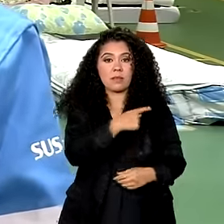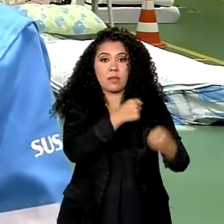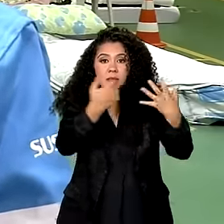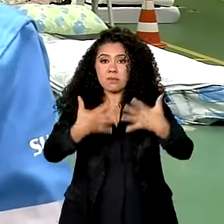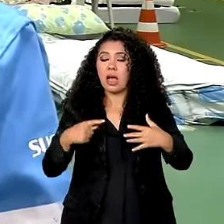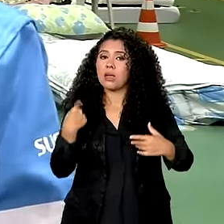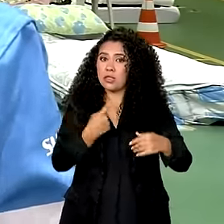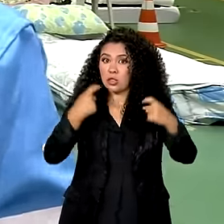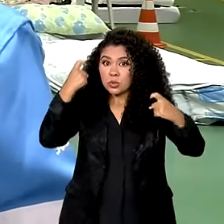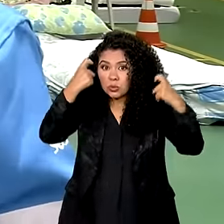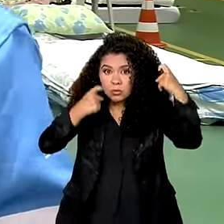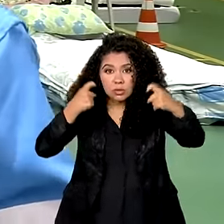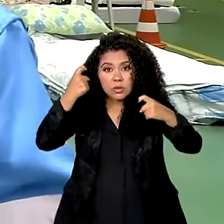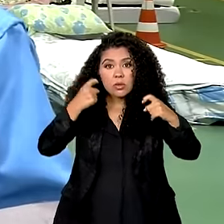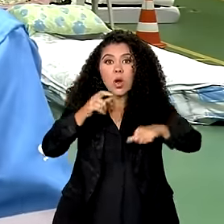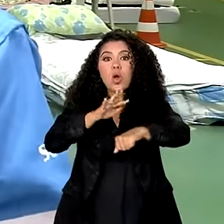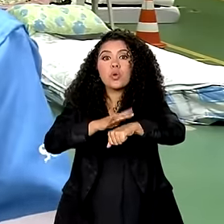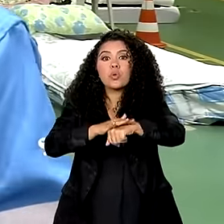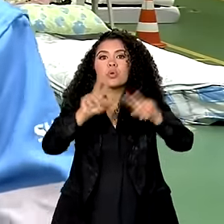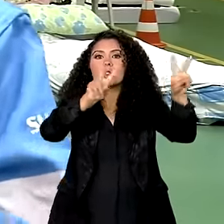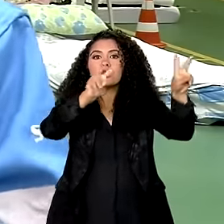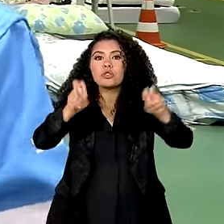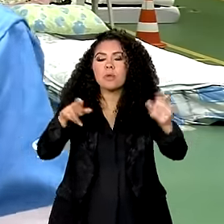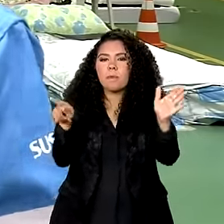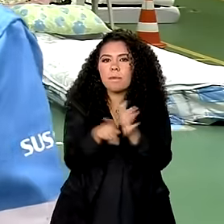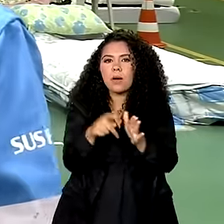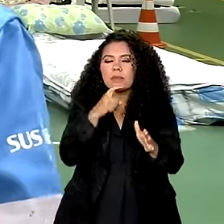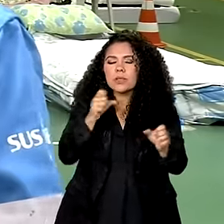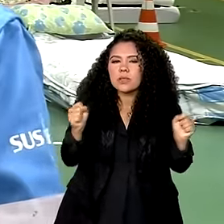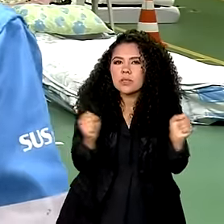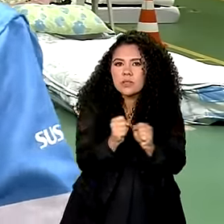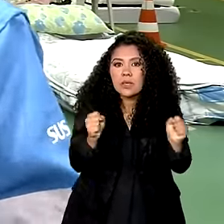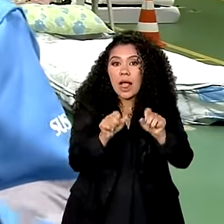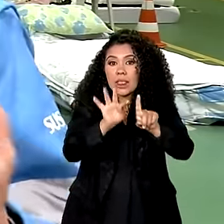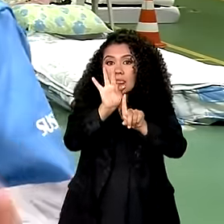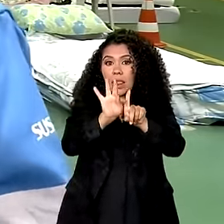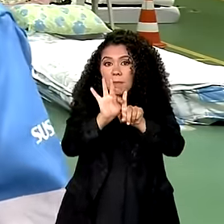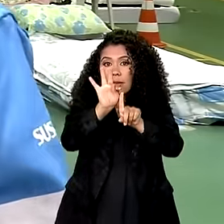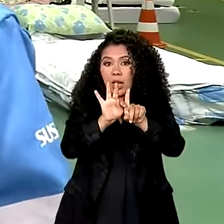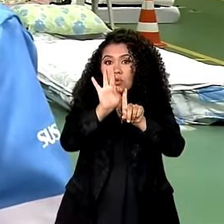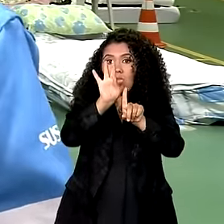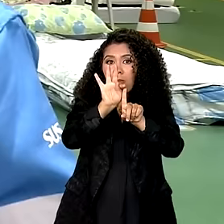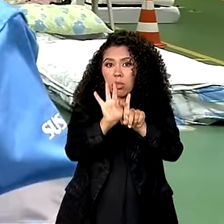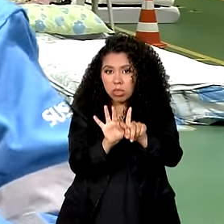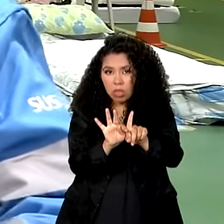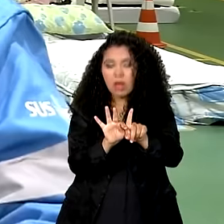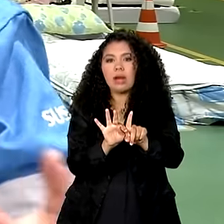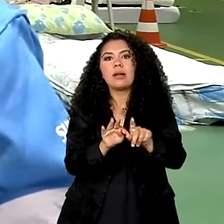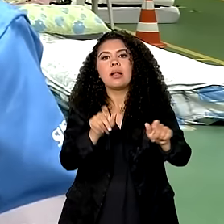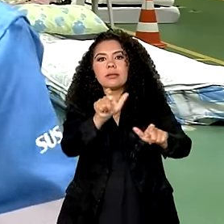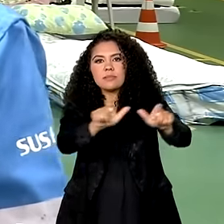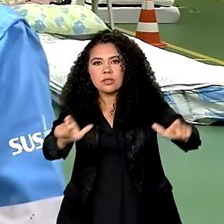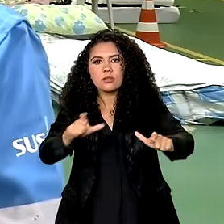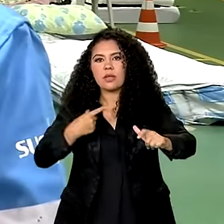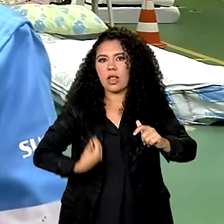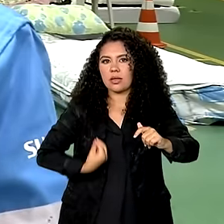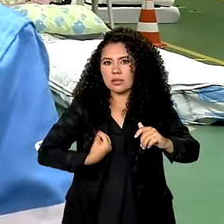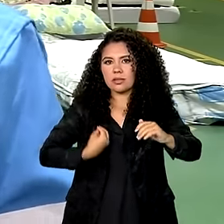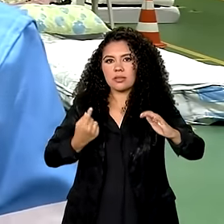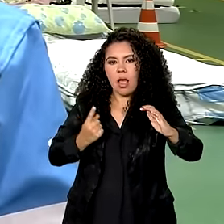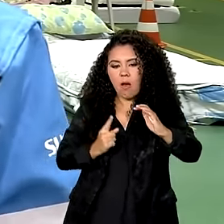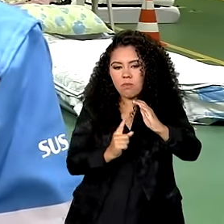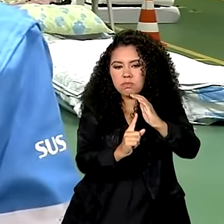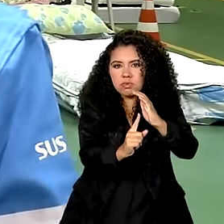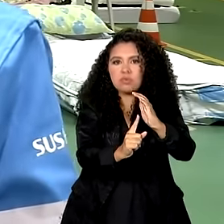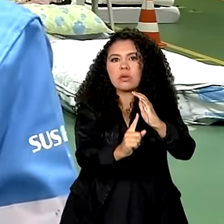grande com as doenças relacionadas ao inverno. As temperaturas caíram, as pessoas estão abrigadas, então a aglomeração de pessoas,